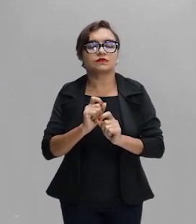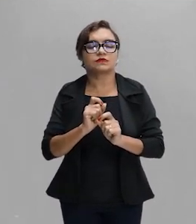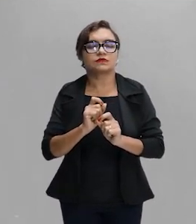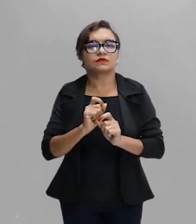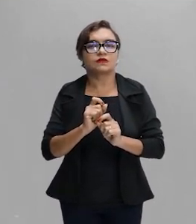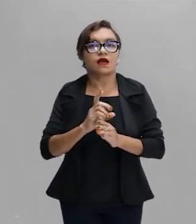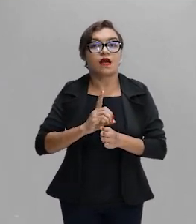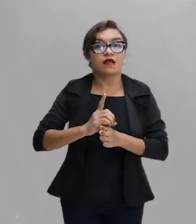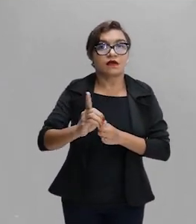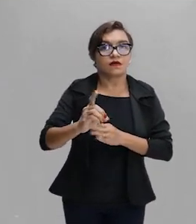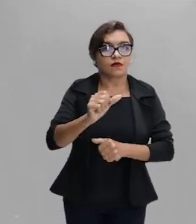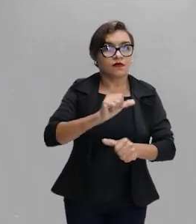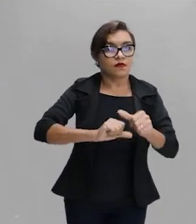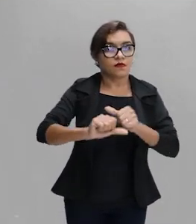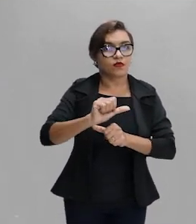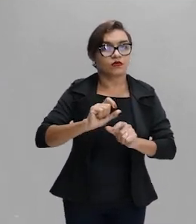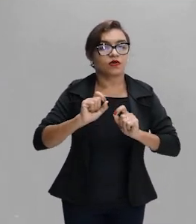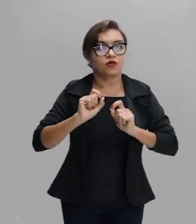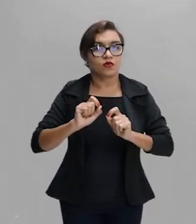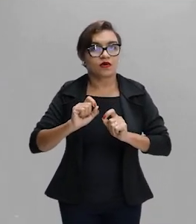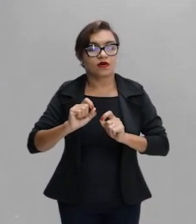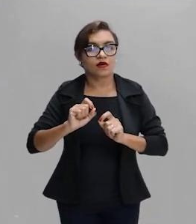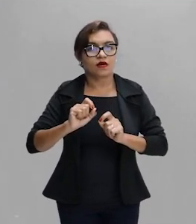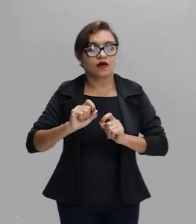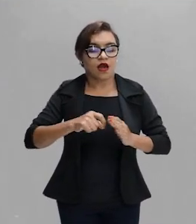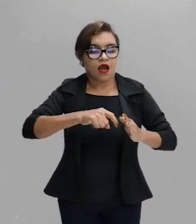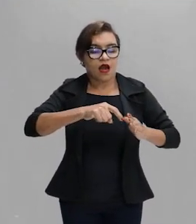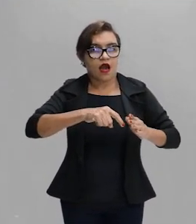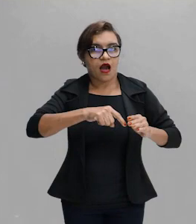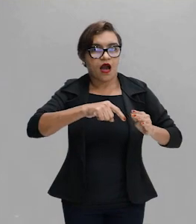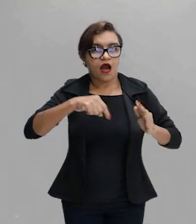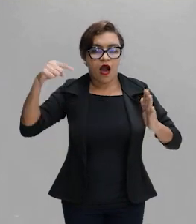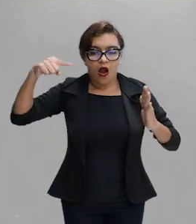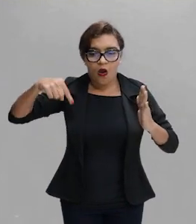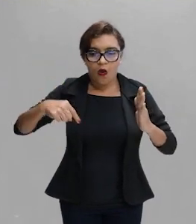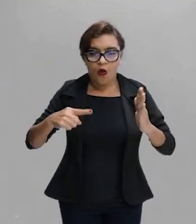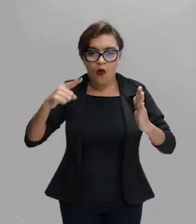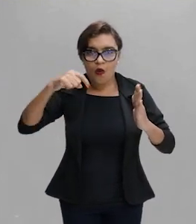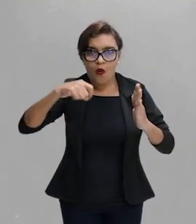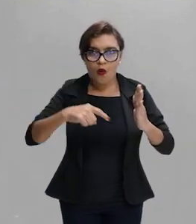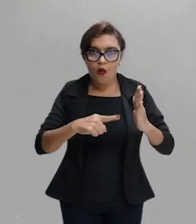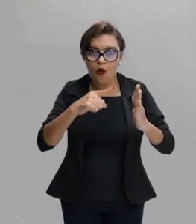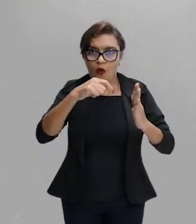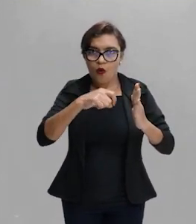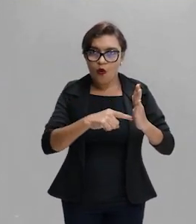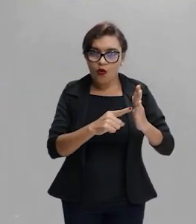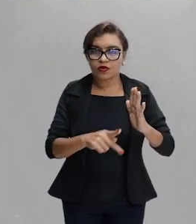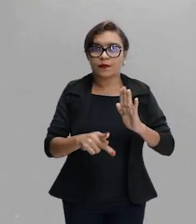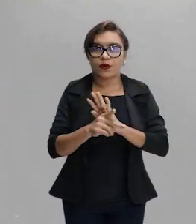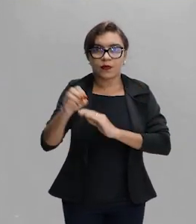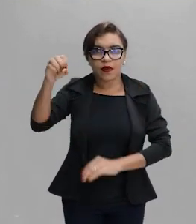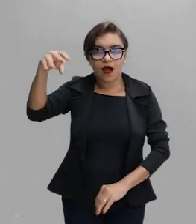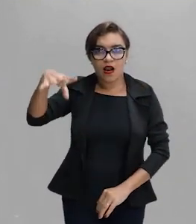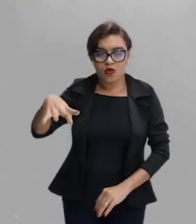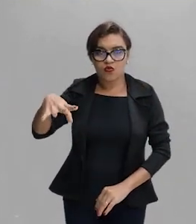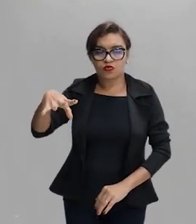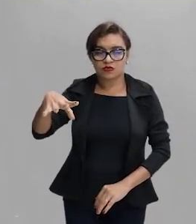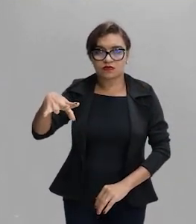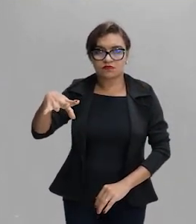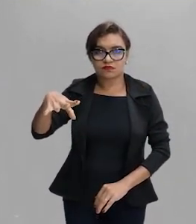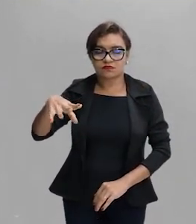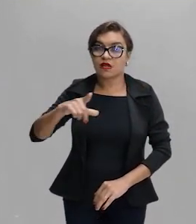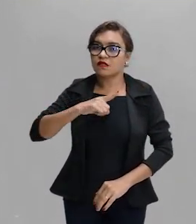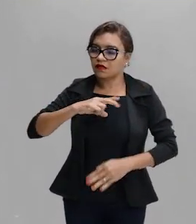vai ser o comprimento de onda da luz. Então, a luz passa de um meio para o outro. Isso vai gerar uma